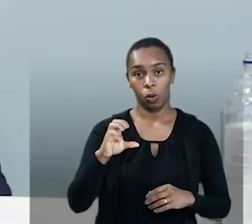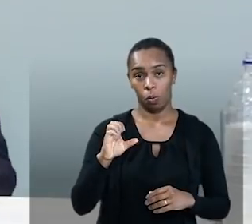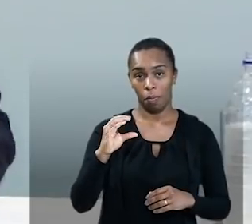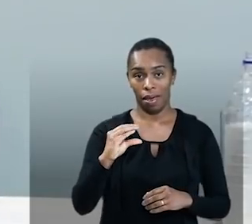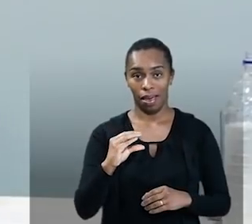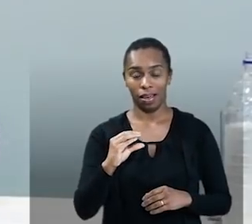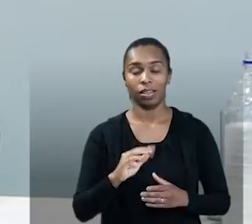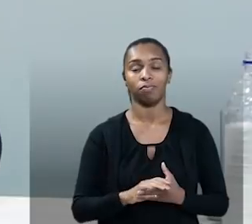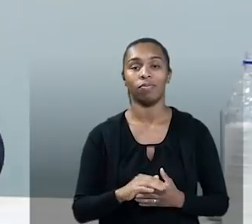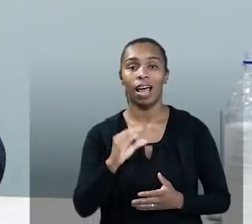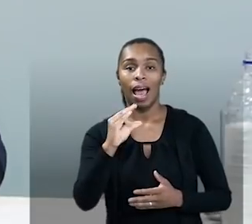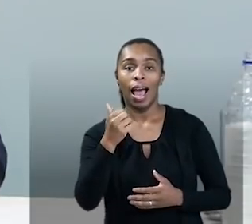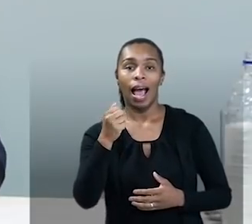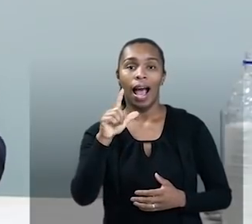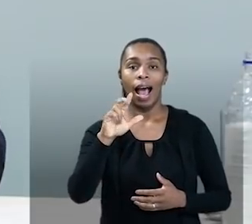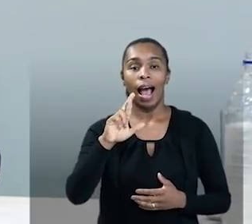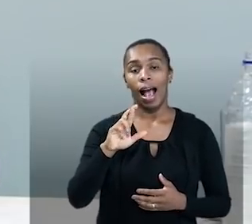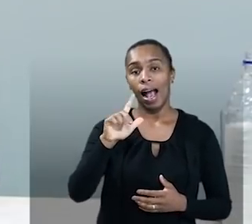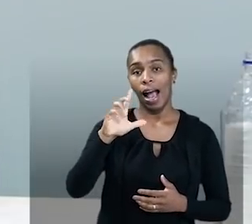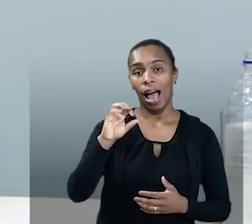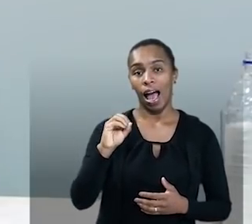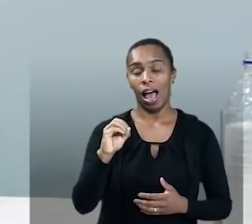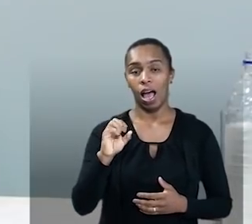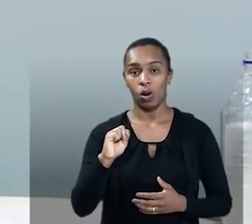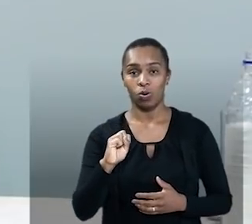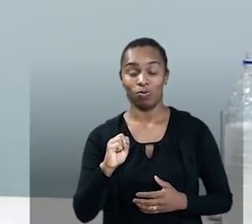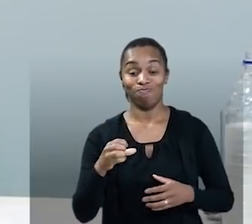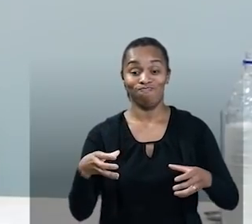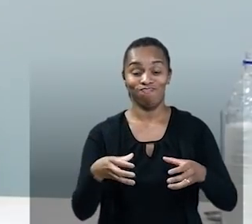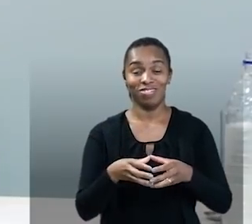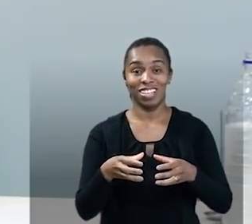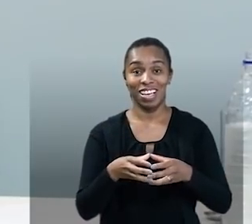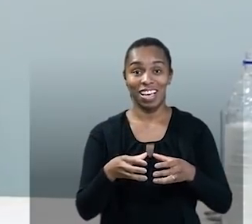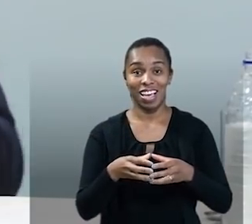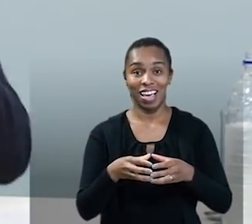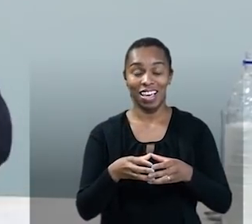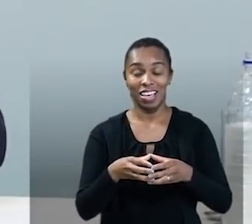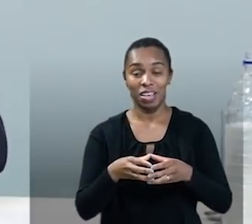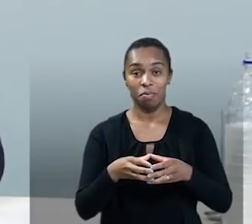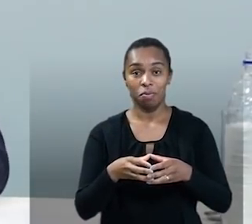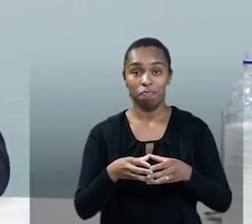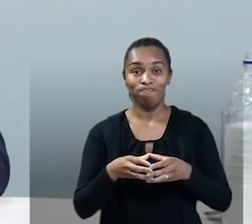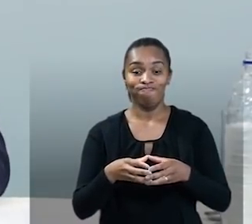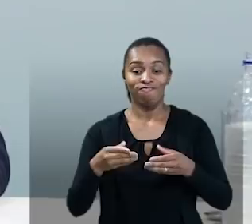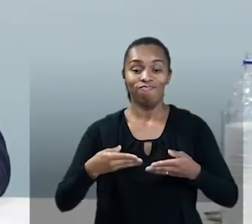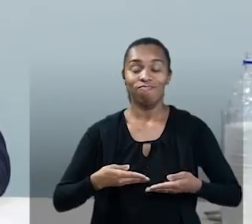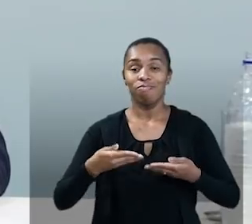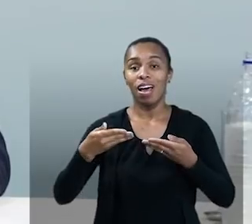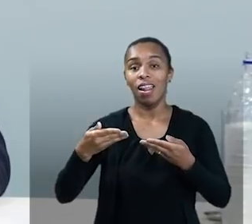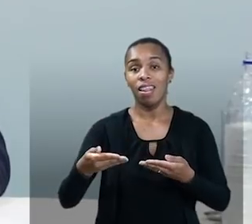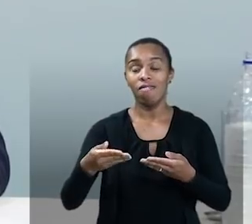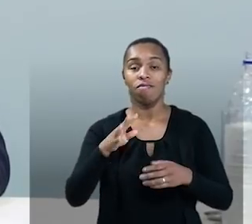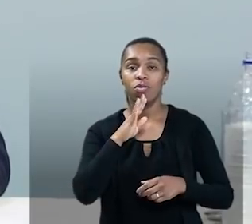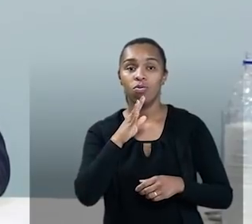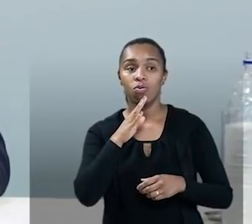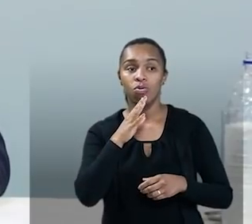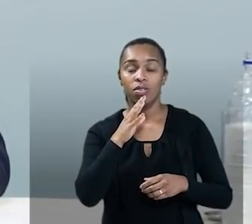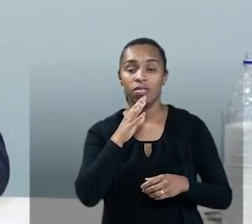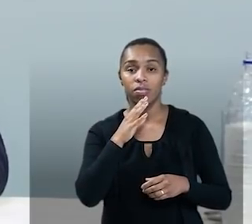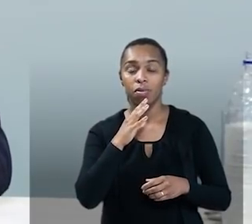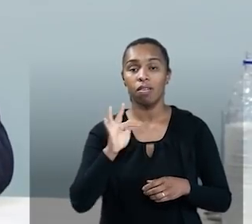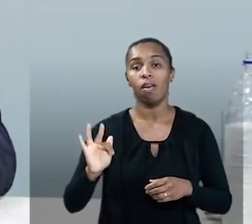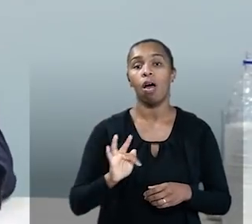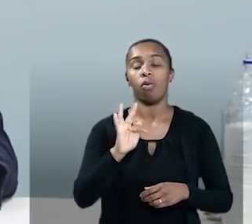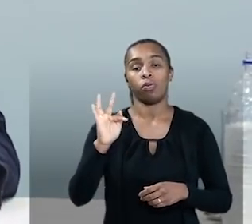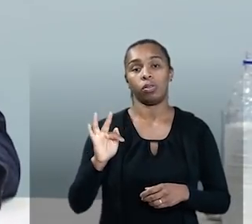que com toda a sua equipe nos proporcionou estarmos aqui hoje levando o conhecimento de toda a comunidade acadêmica das universidades